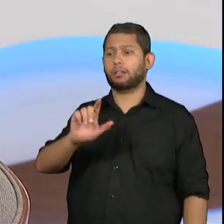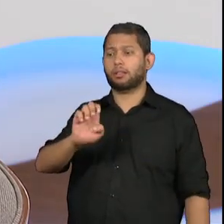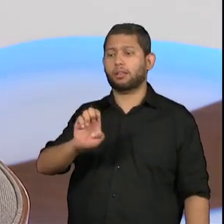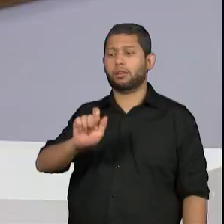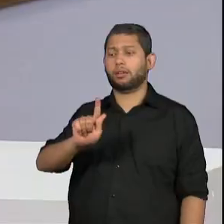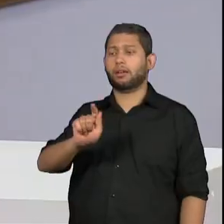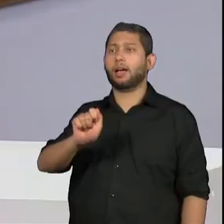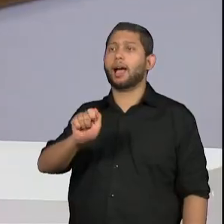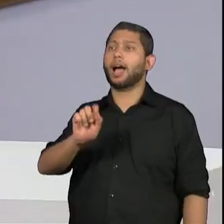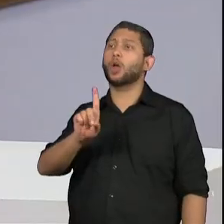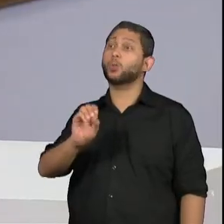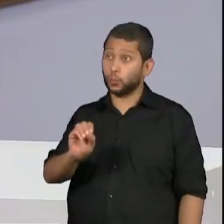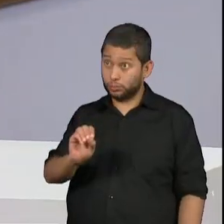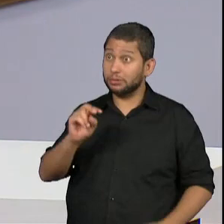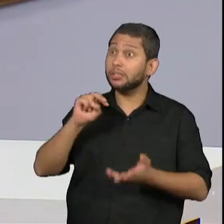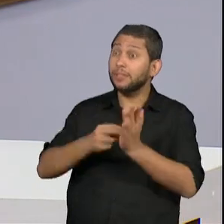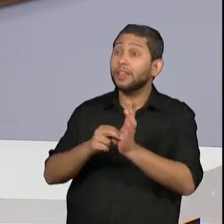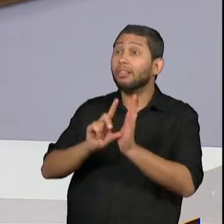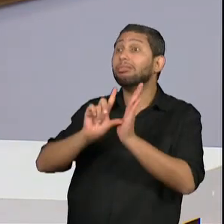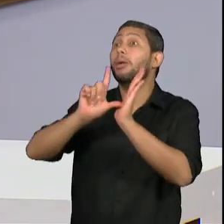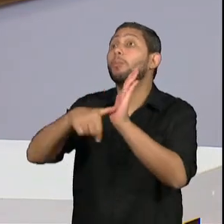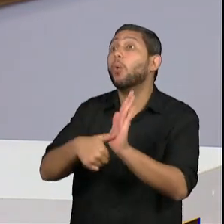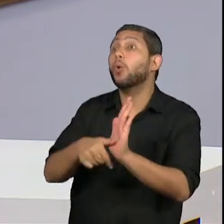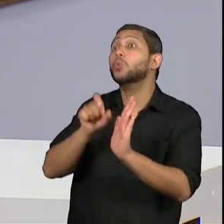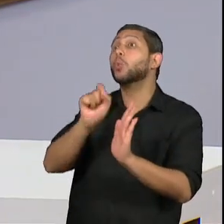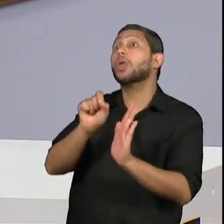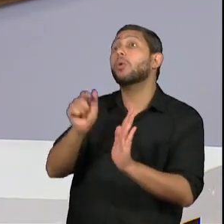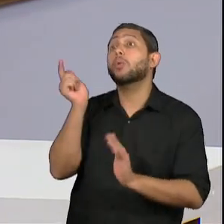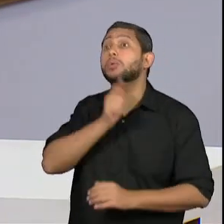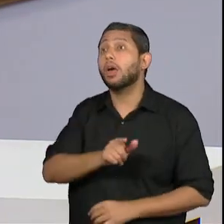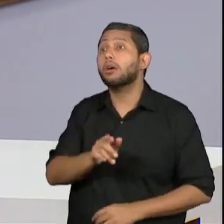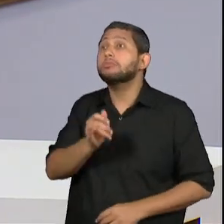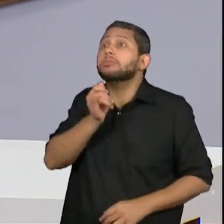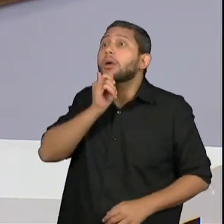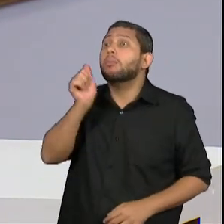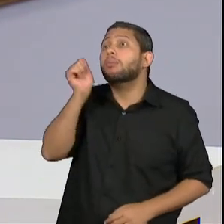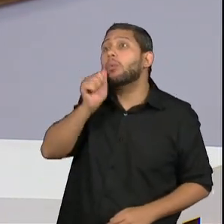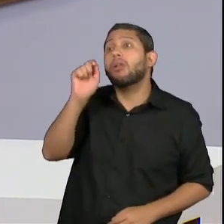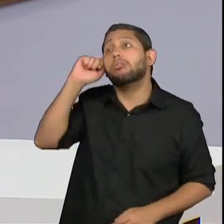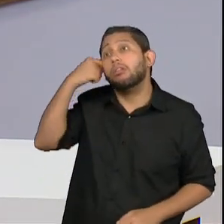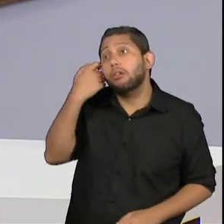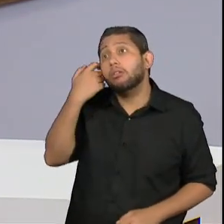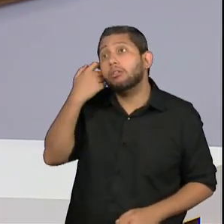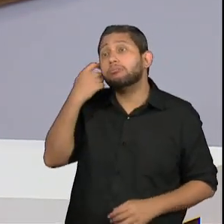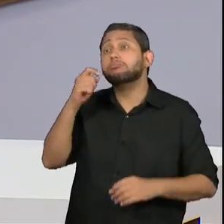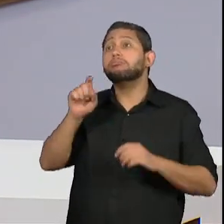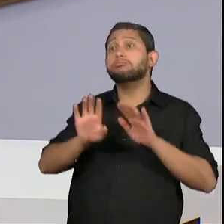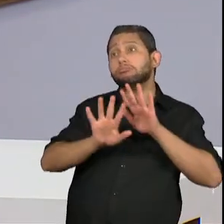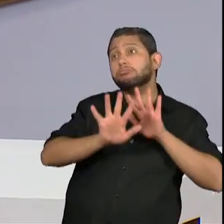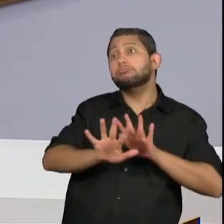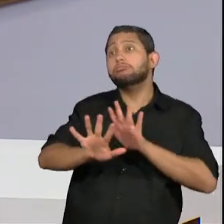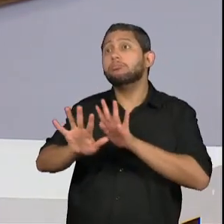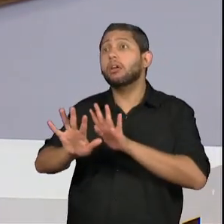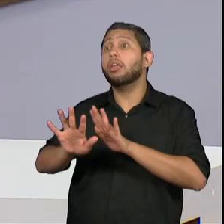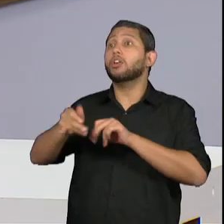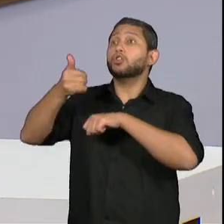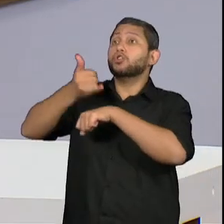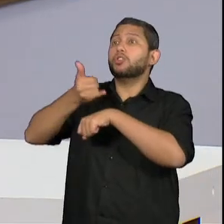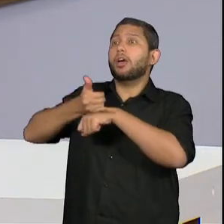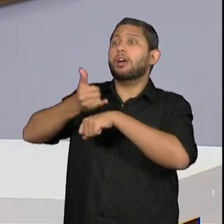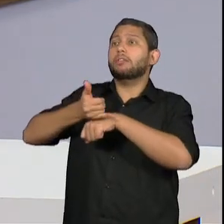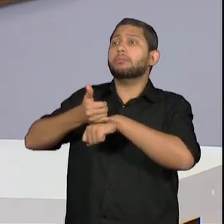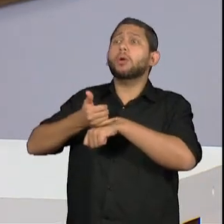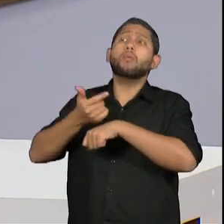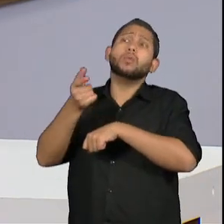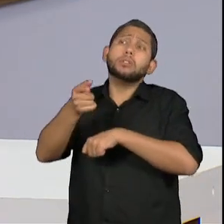portas que você quer escancarar, quando se trata, por exemplo, de mulheres negras carnavalescas? Qual é o seu projeto, efetivamente, para